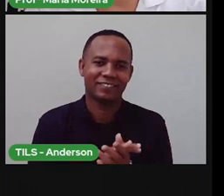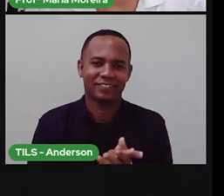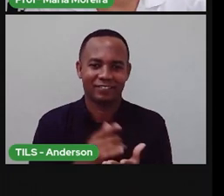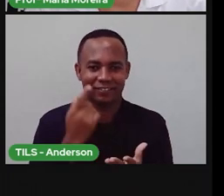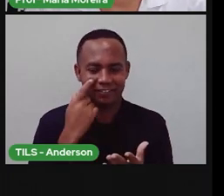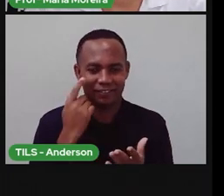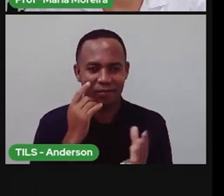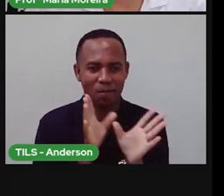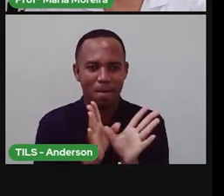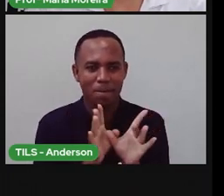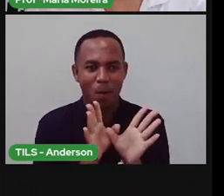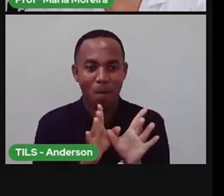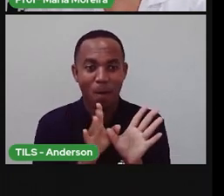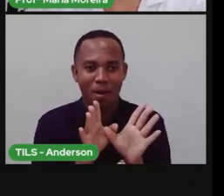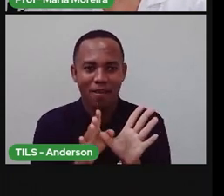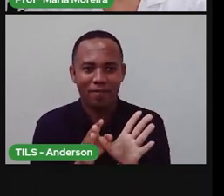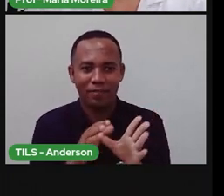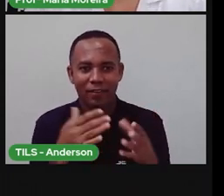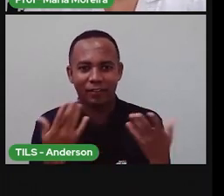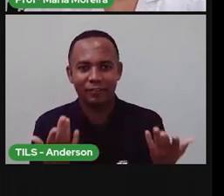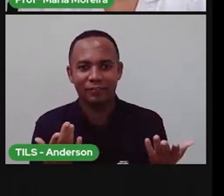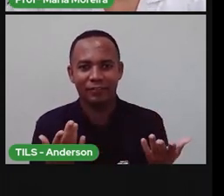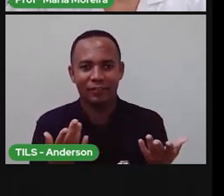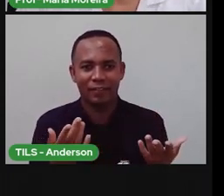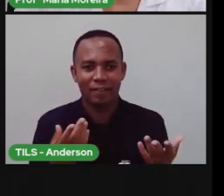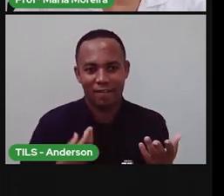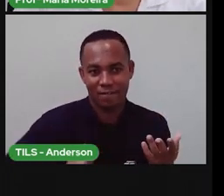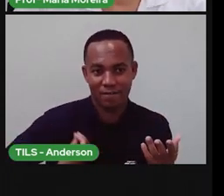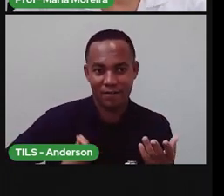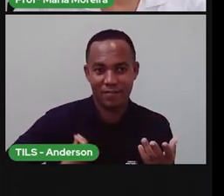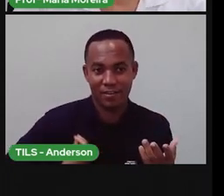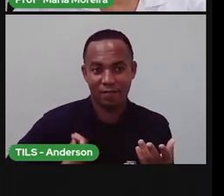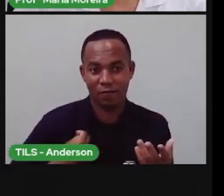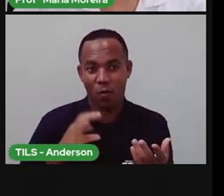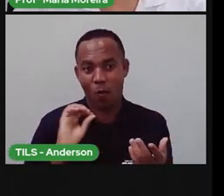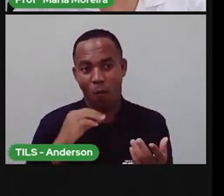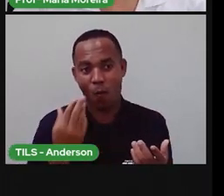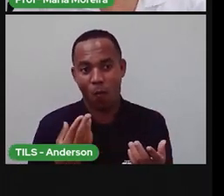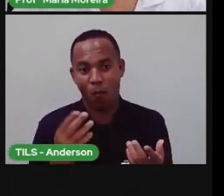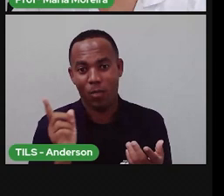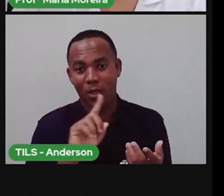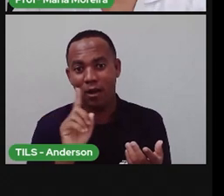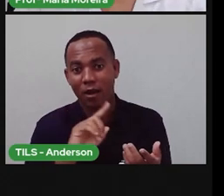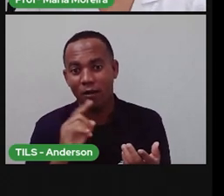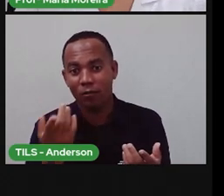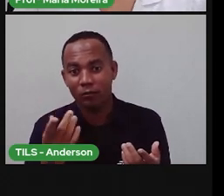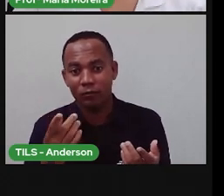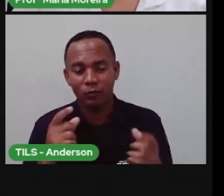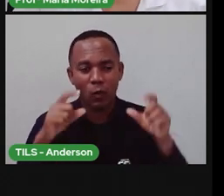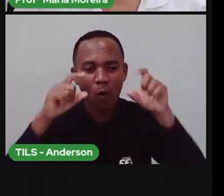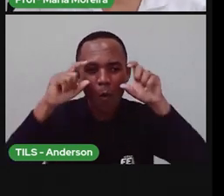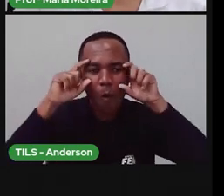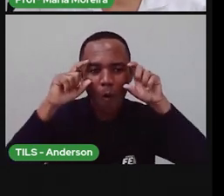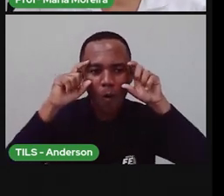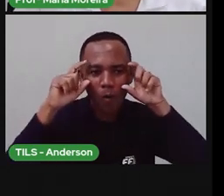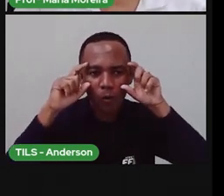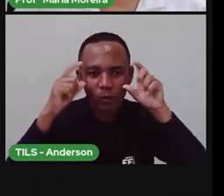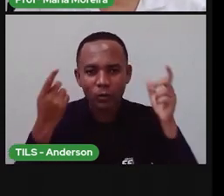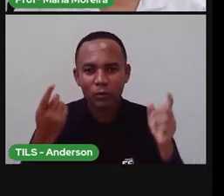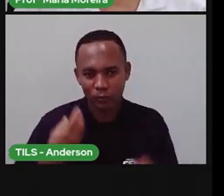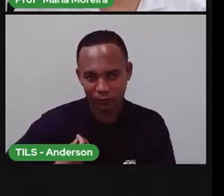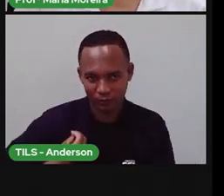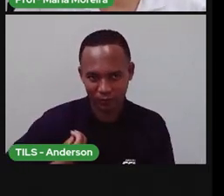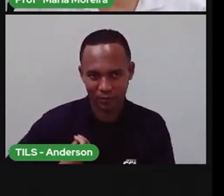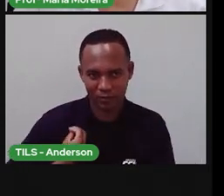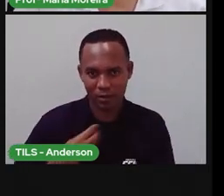E a borboleta? É um ser vivo ou não vivo? E o óculos? É um ser vivo ou não